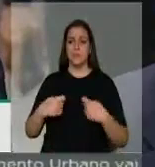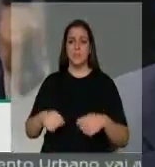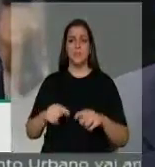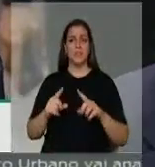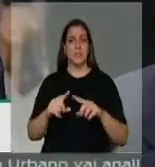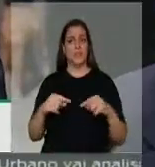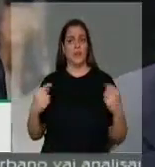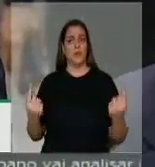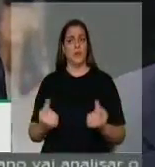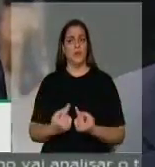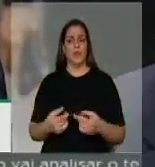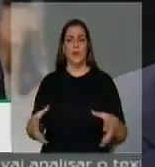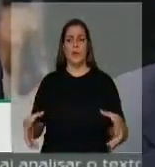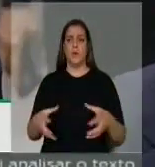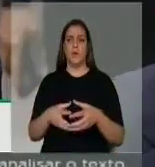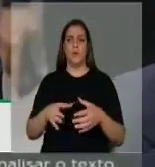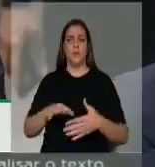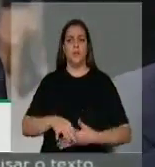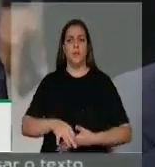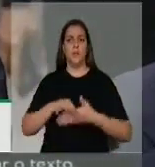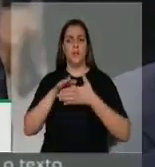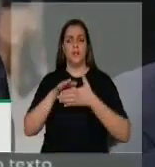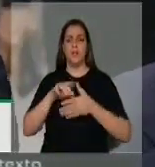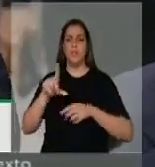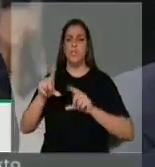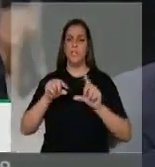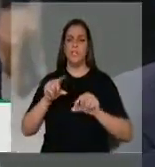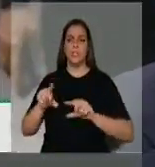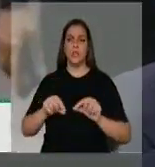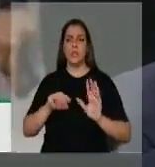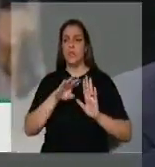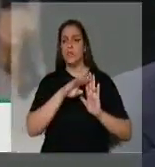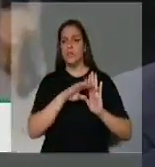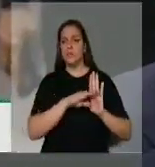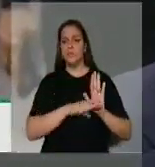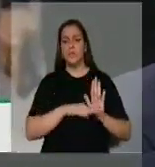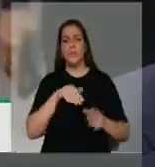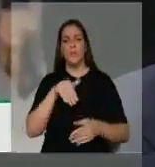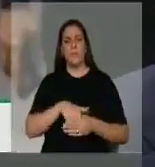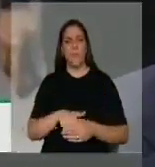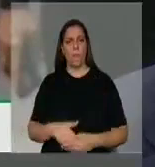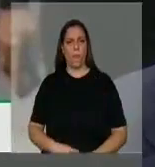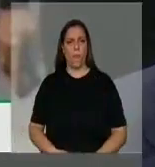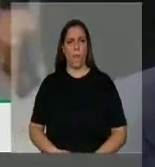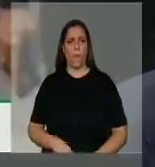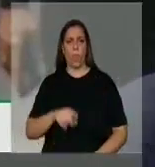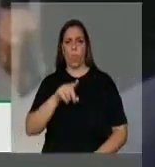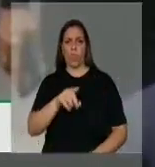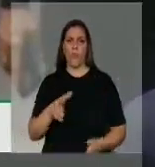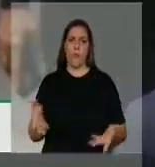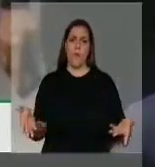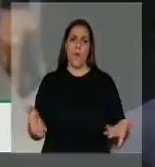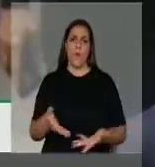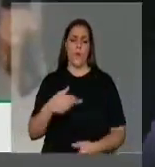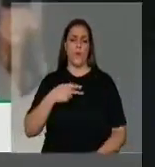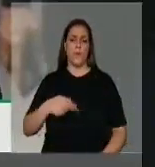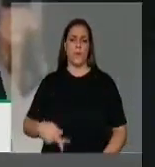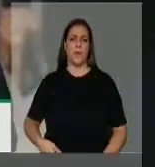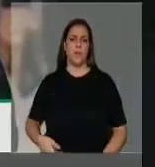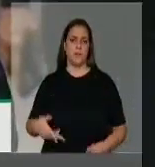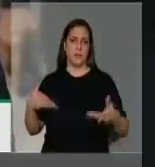Líderes para definição da pauta. Vossa Excelência está assumindo a presidência hoje, é o presidente em